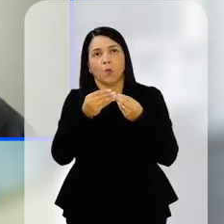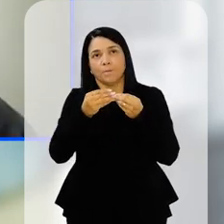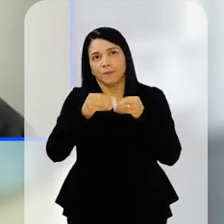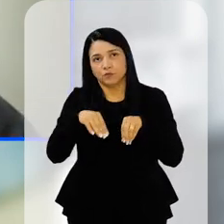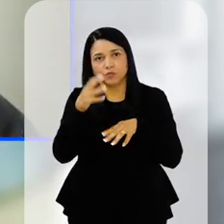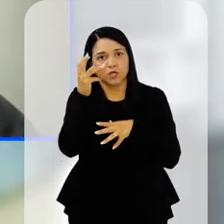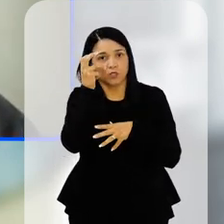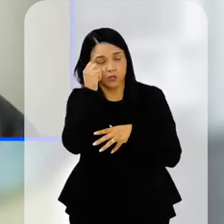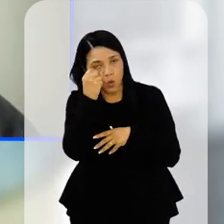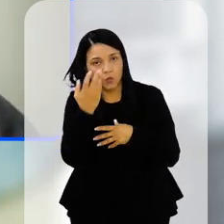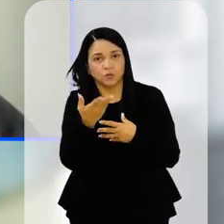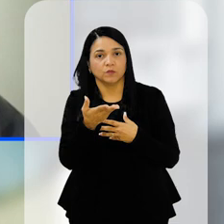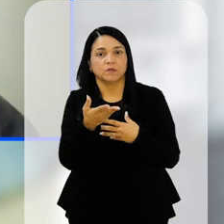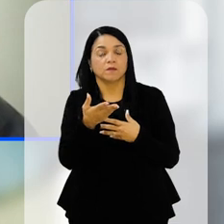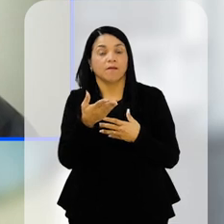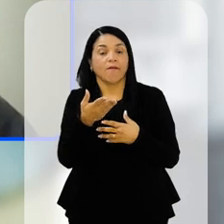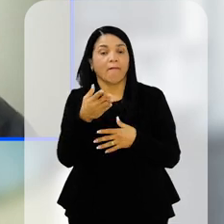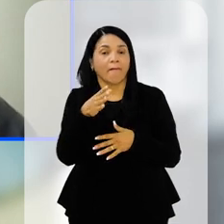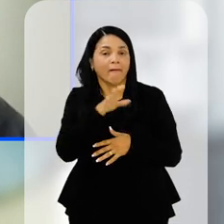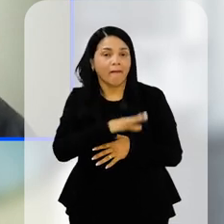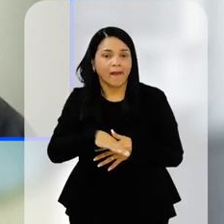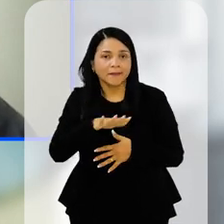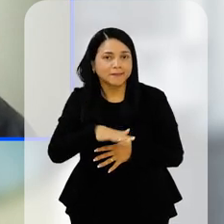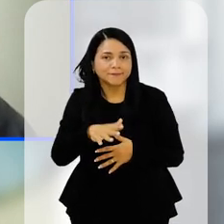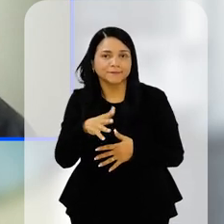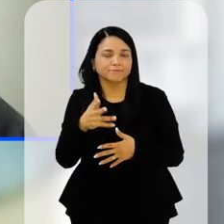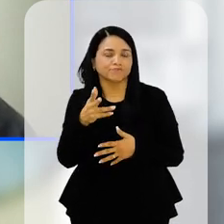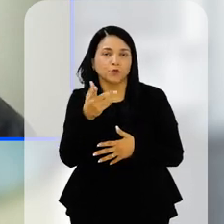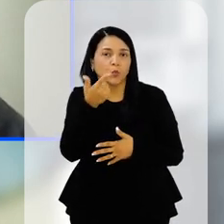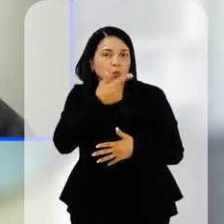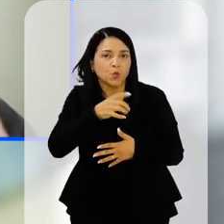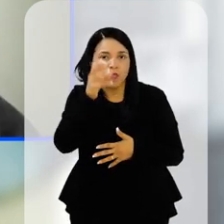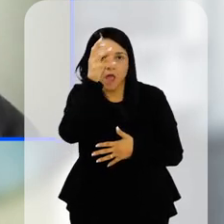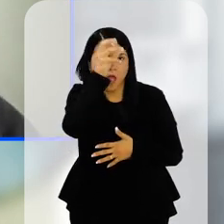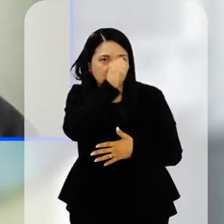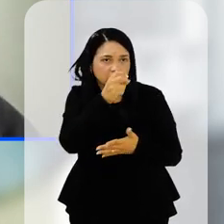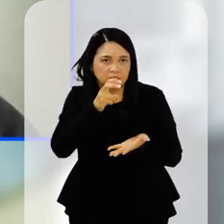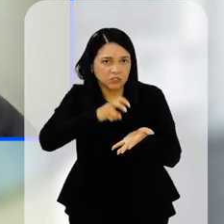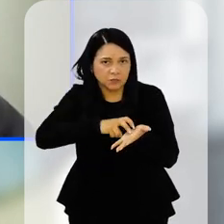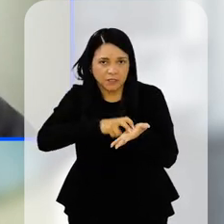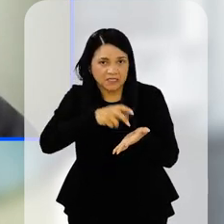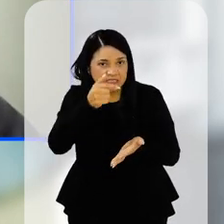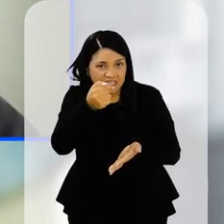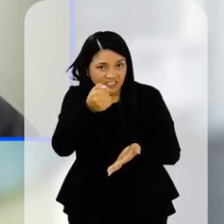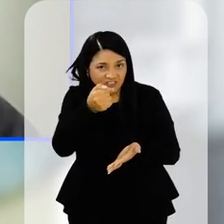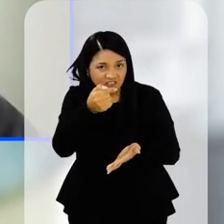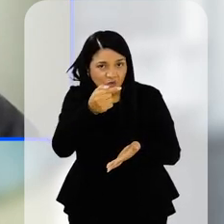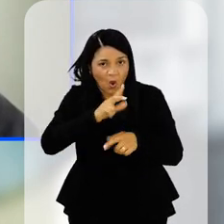prejudicados, essa criança não chega apta a aprender muita coisa nas escolas às 7h e 15h da manhã.